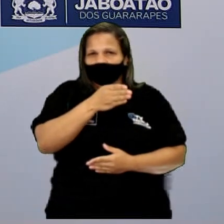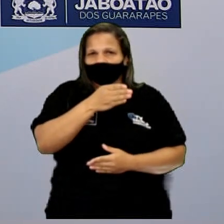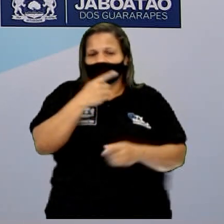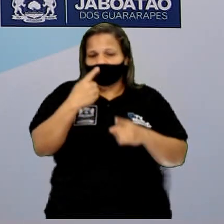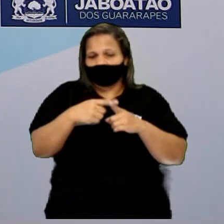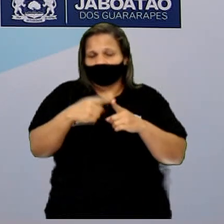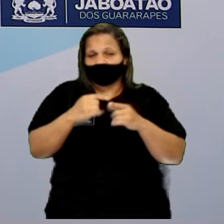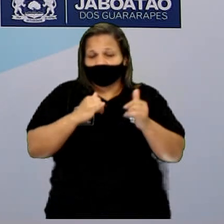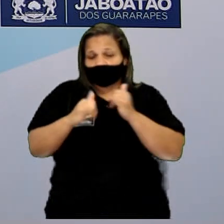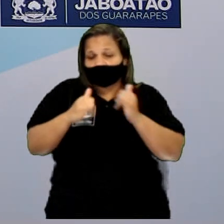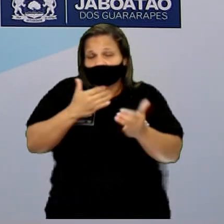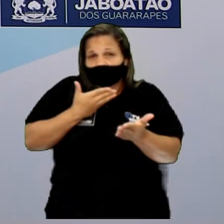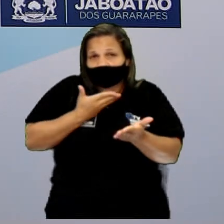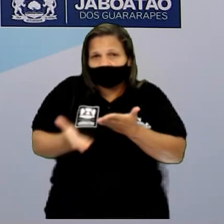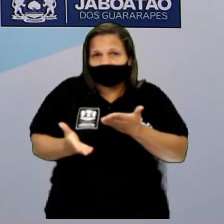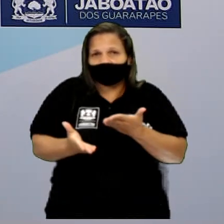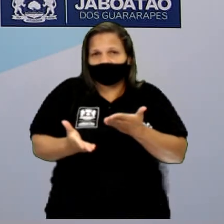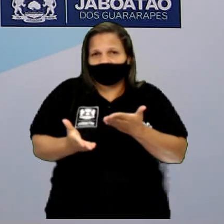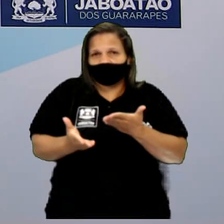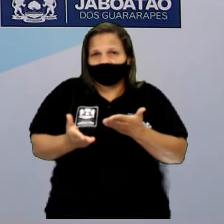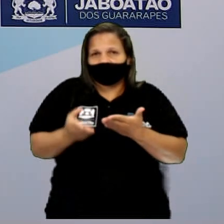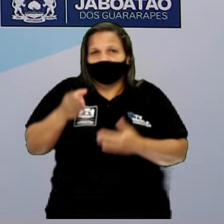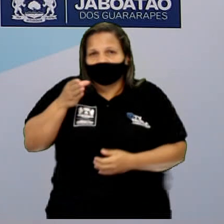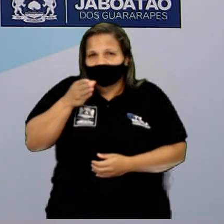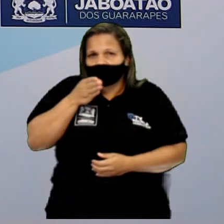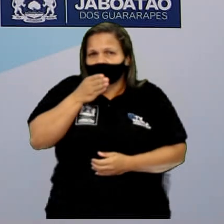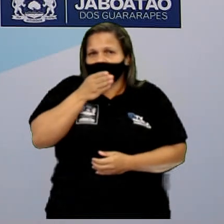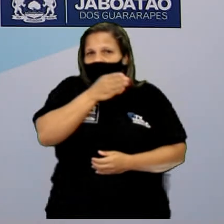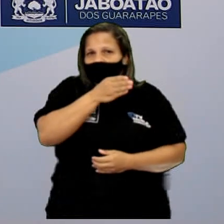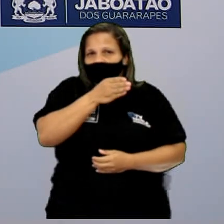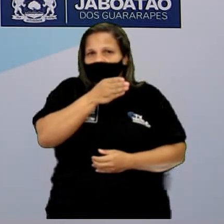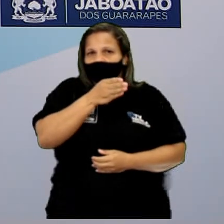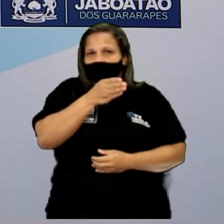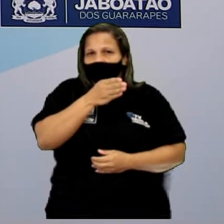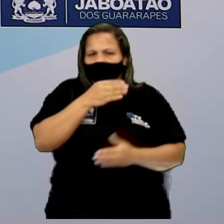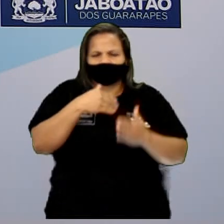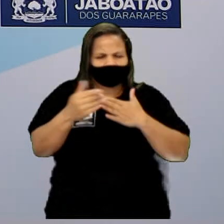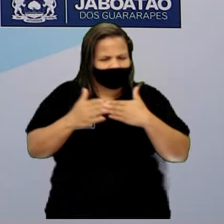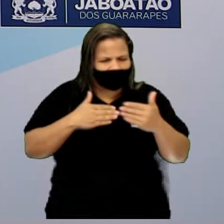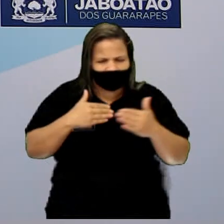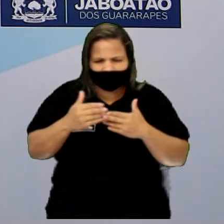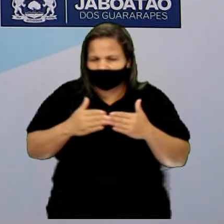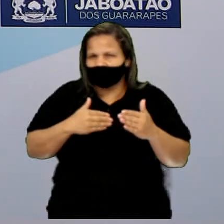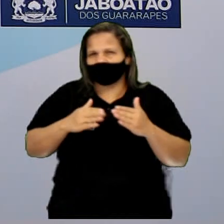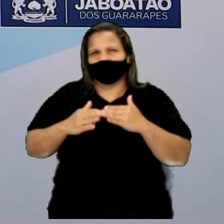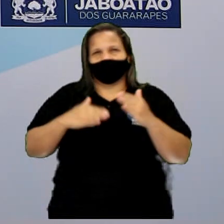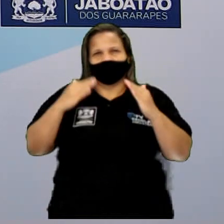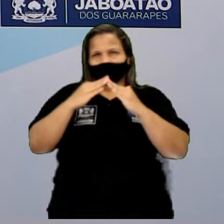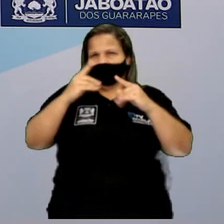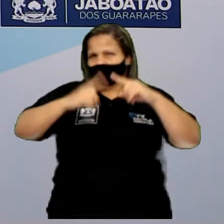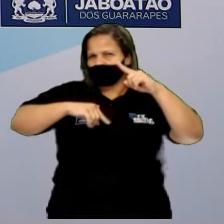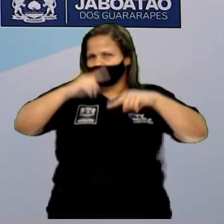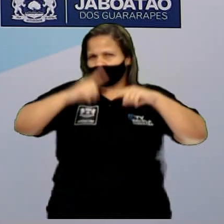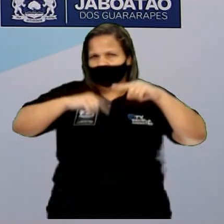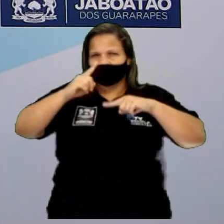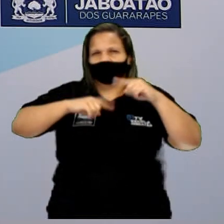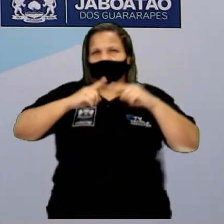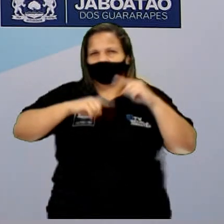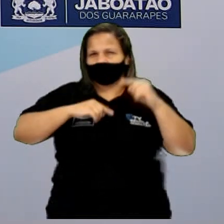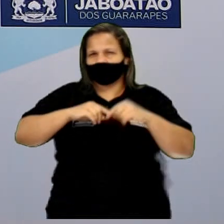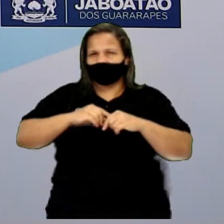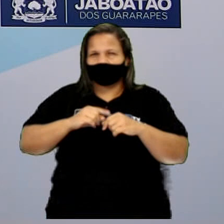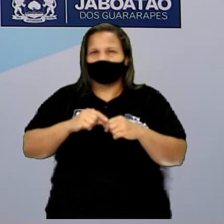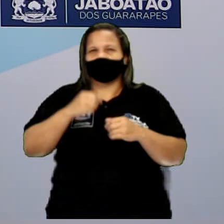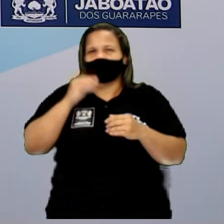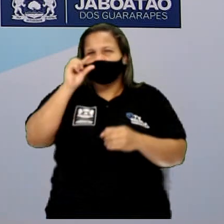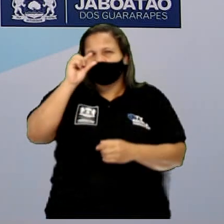calor. Esse é o famoso efeito joule. Todo aparelho elétrico vai esquentar um pouquinho. Ou seja, ele